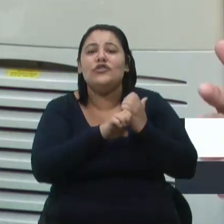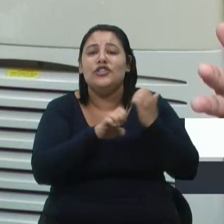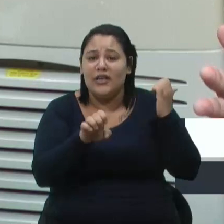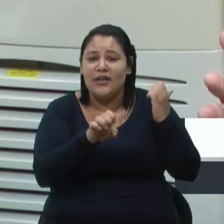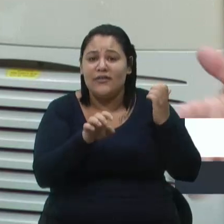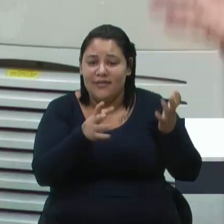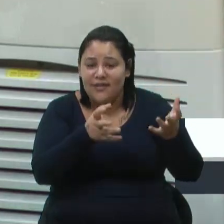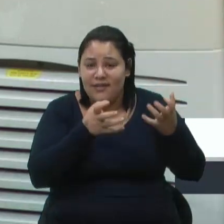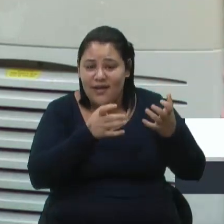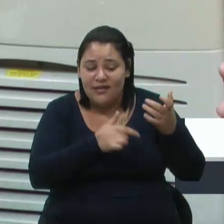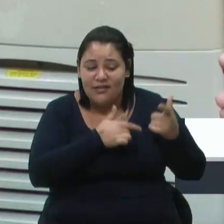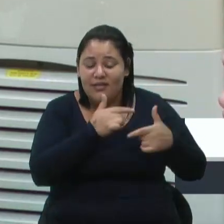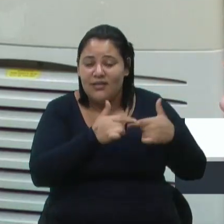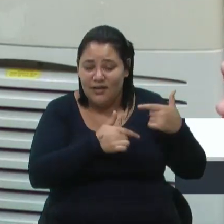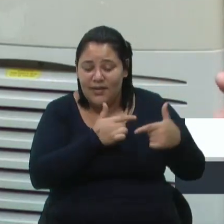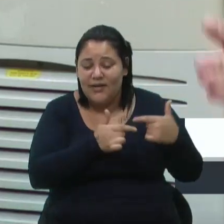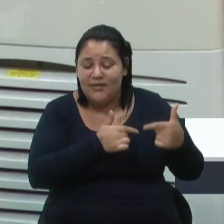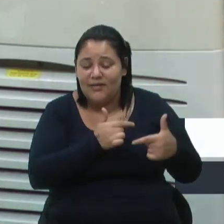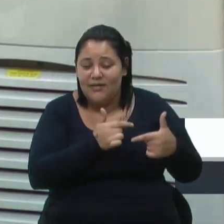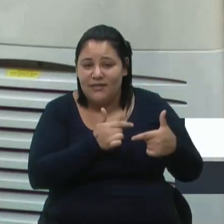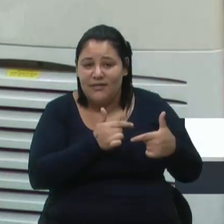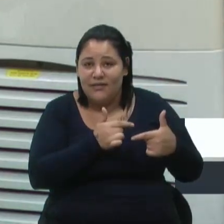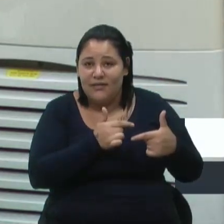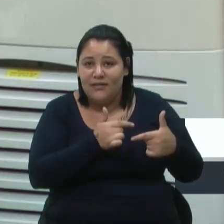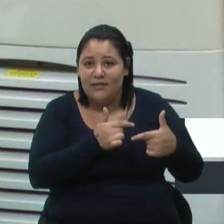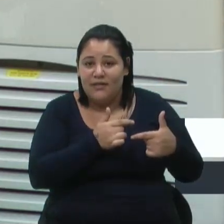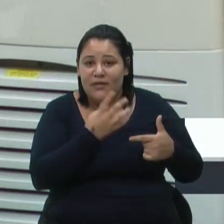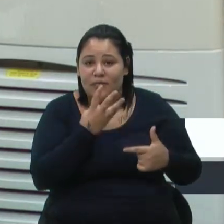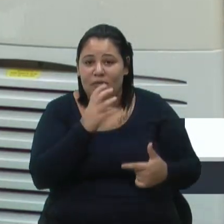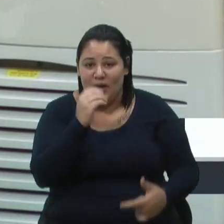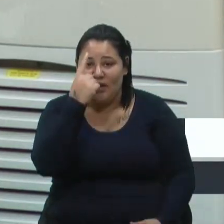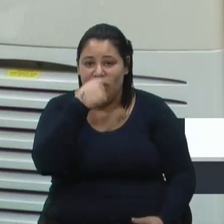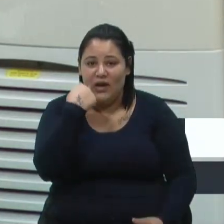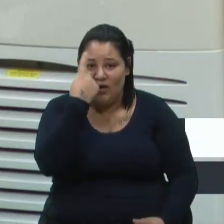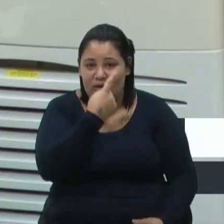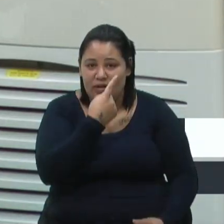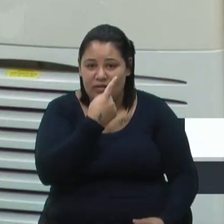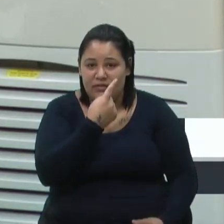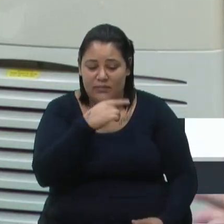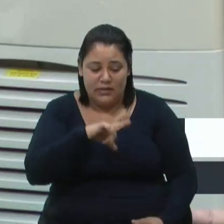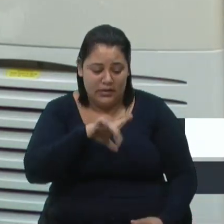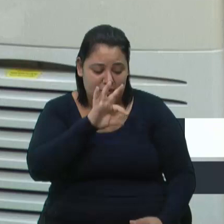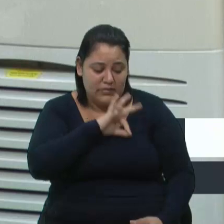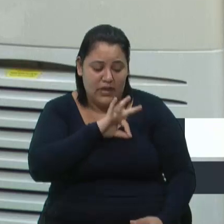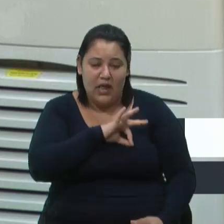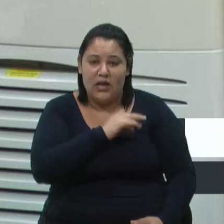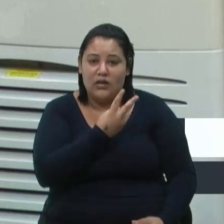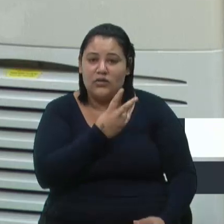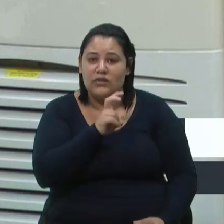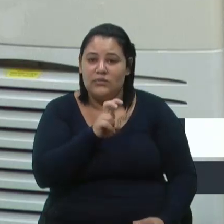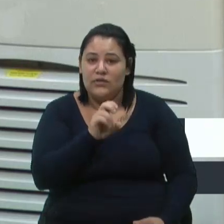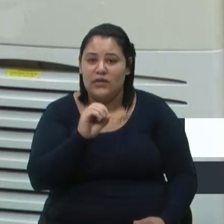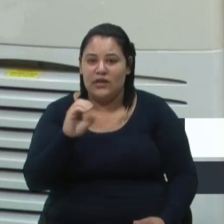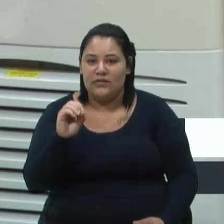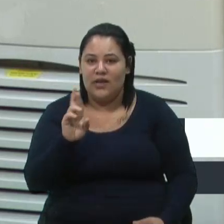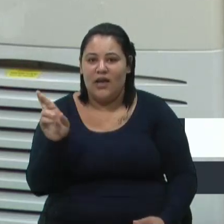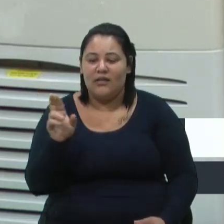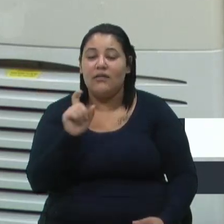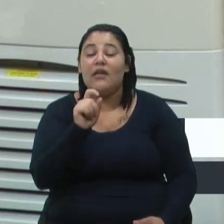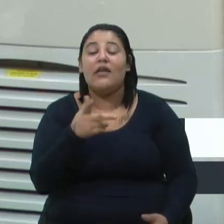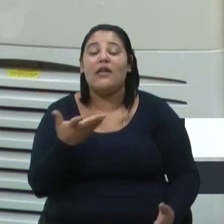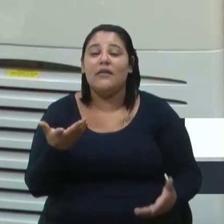querer trabalhar por 40 horas para ganhar R$ 2.500,00,